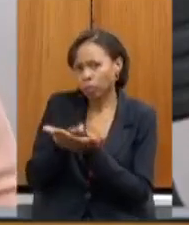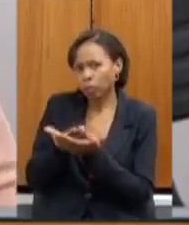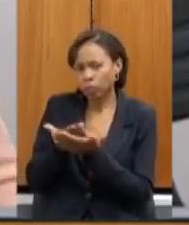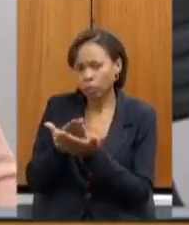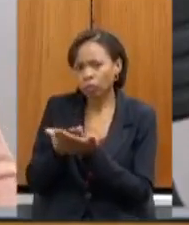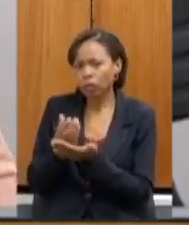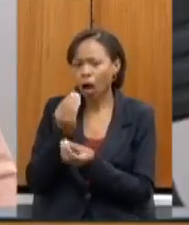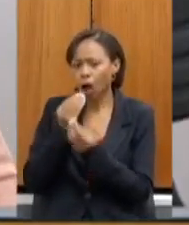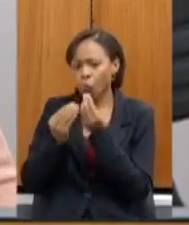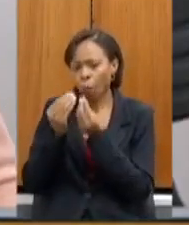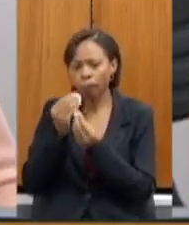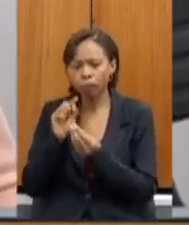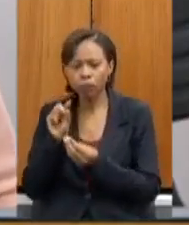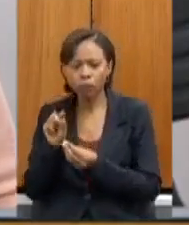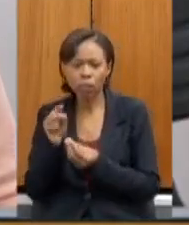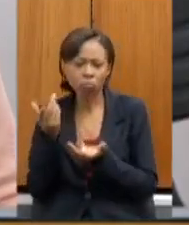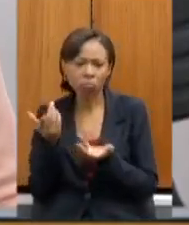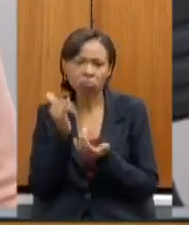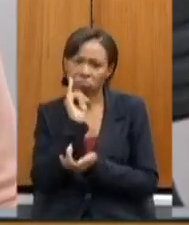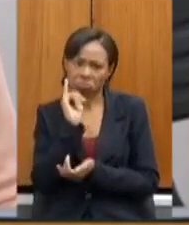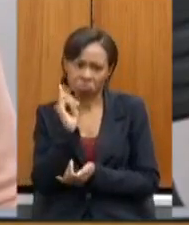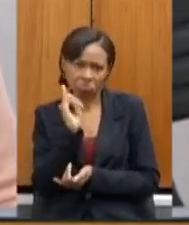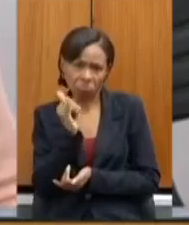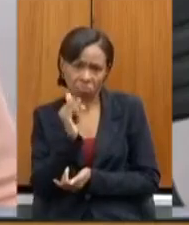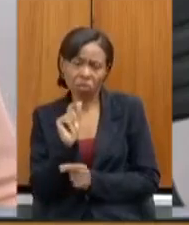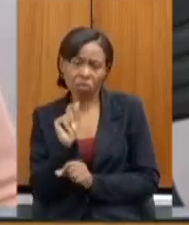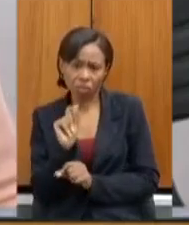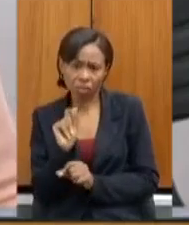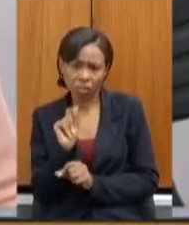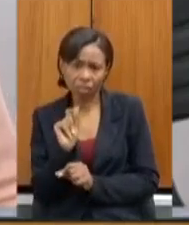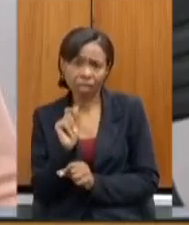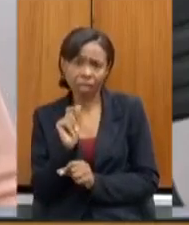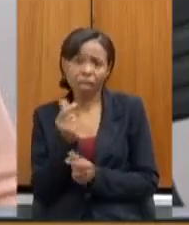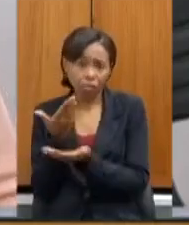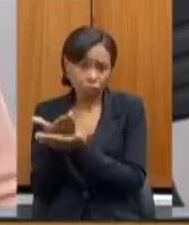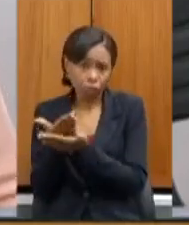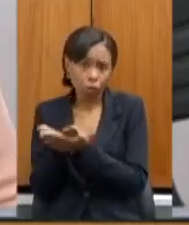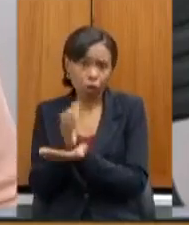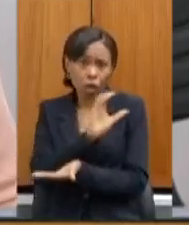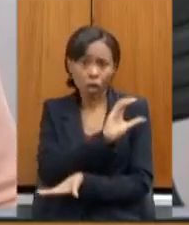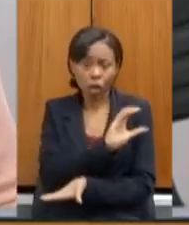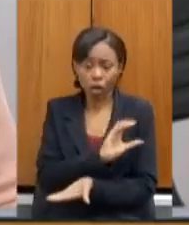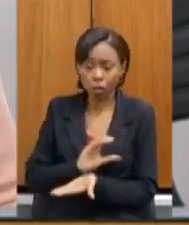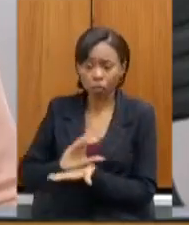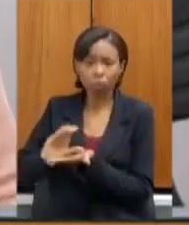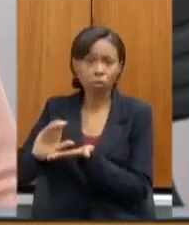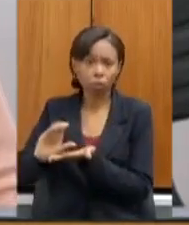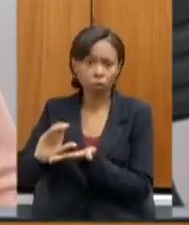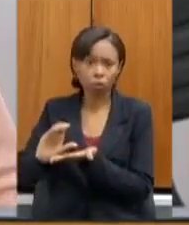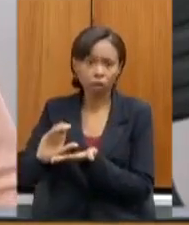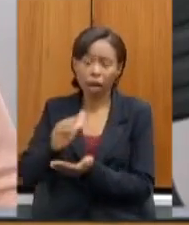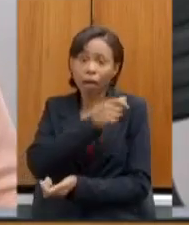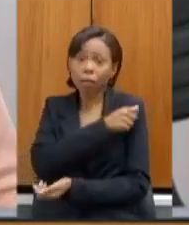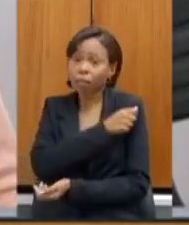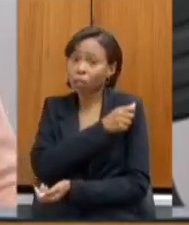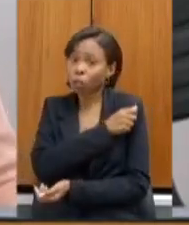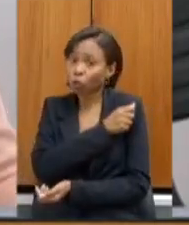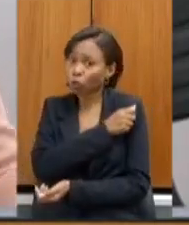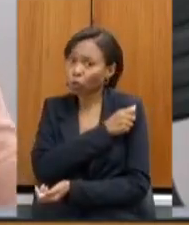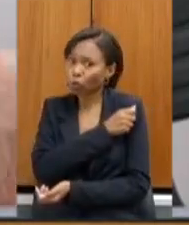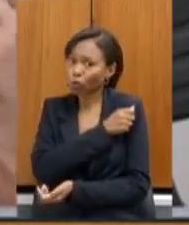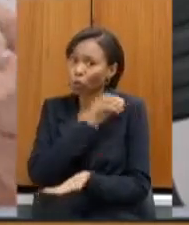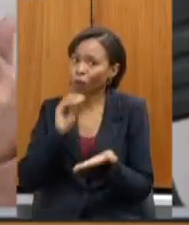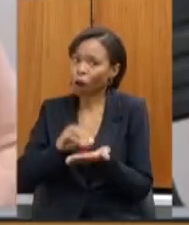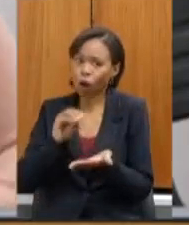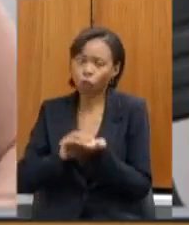na verdade as escolas receberam recurso os alunos não ficaram sem merenda eu